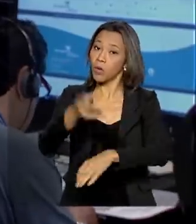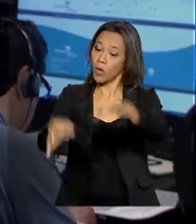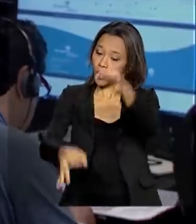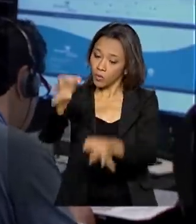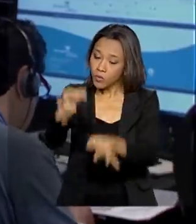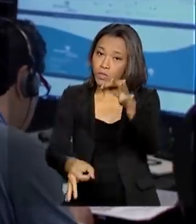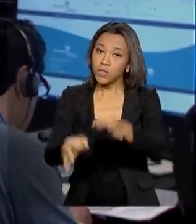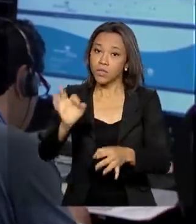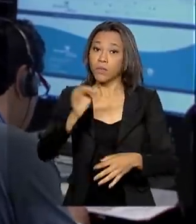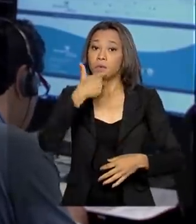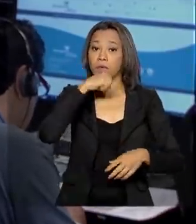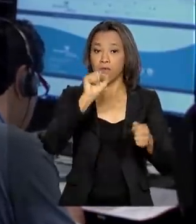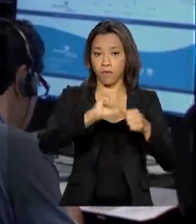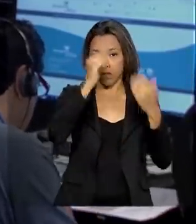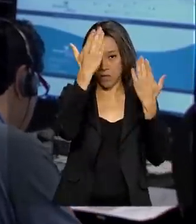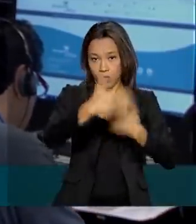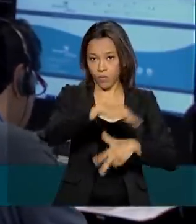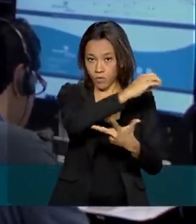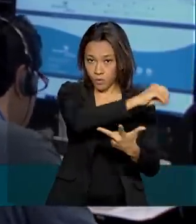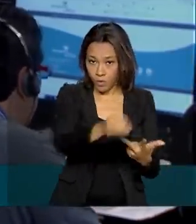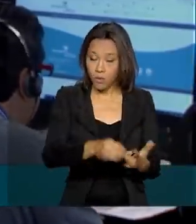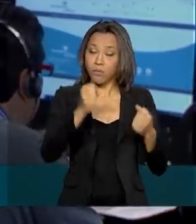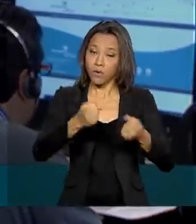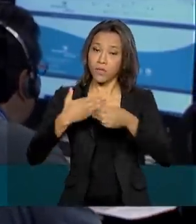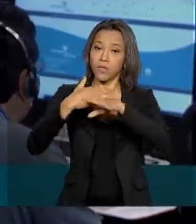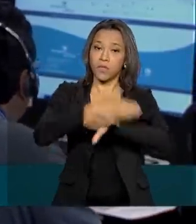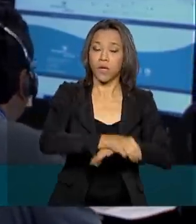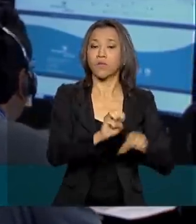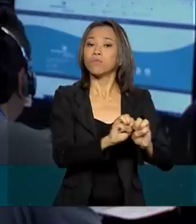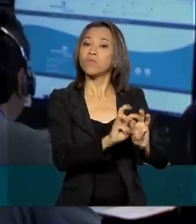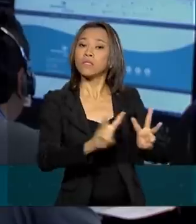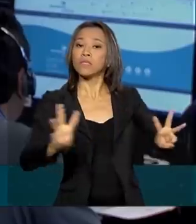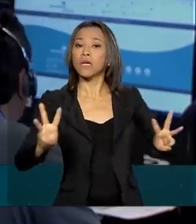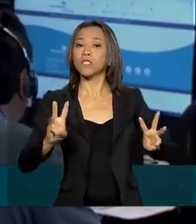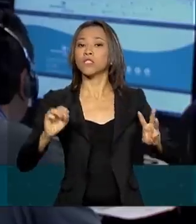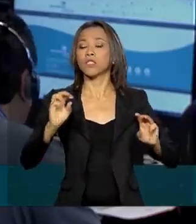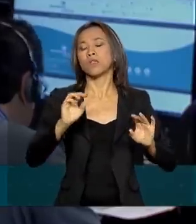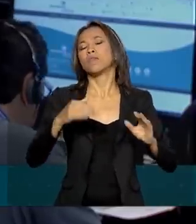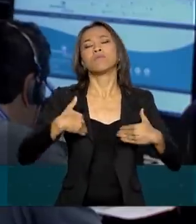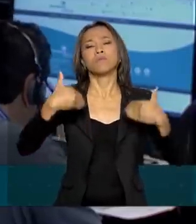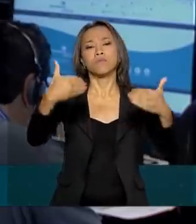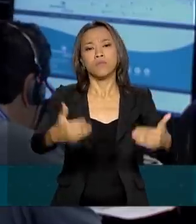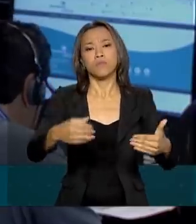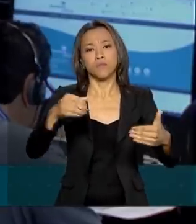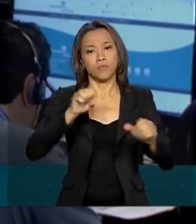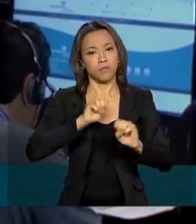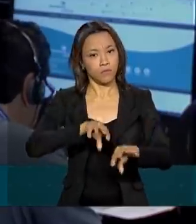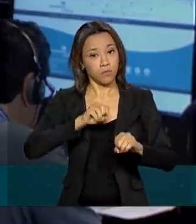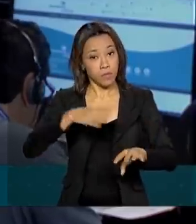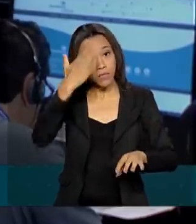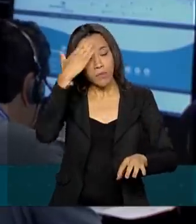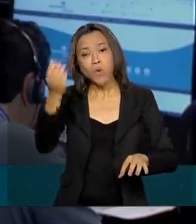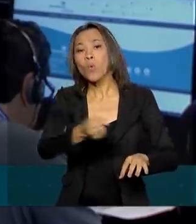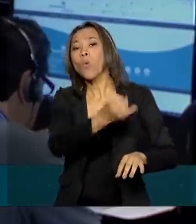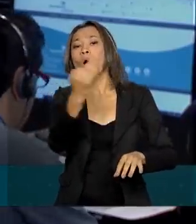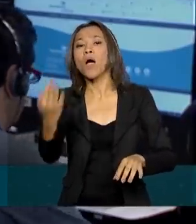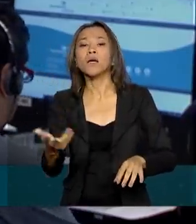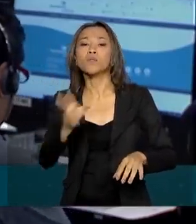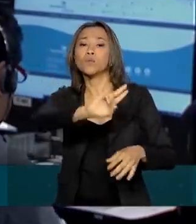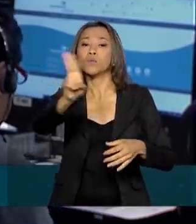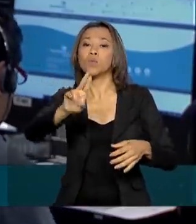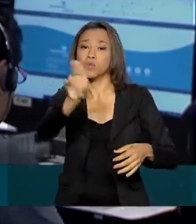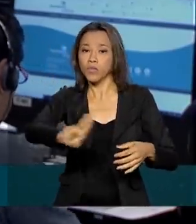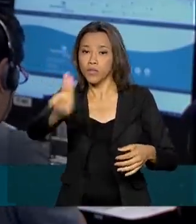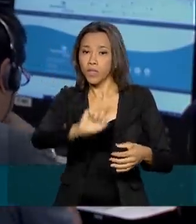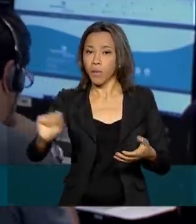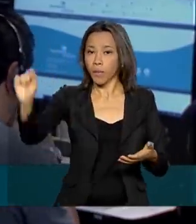emprestou o Enem pode conferir no site do MEC quais são as instituições que participam do ProUni, quais são as vagas e